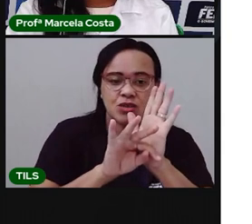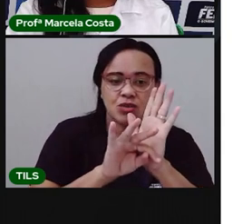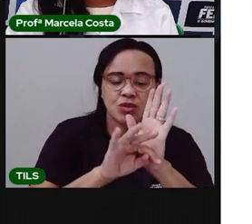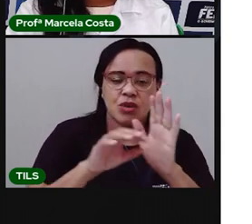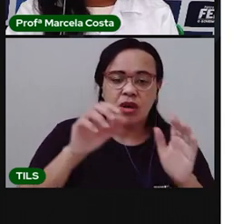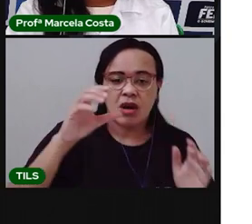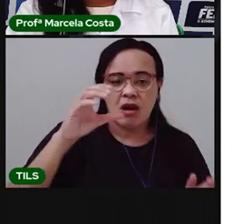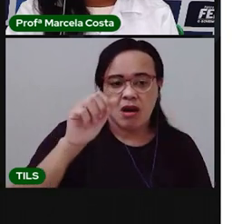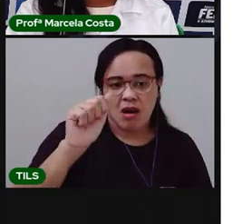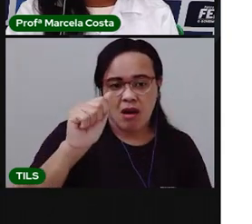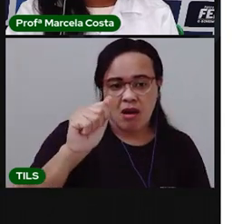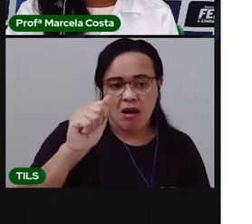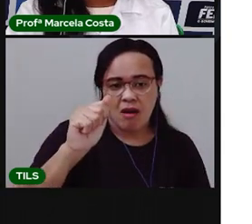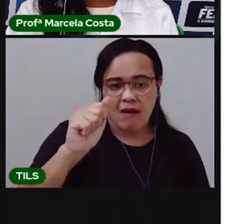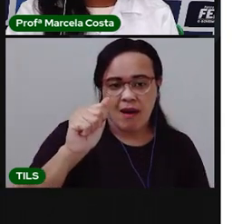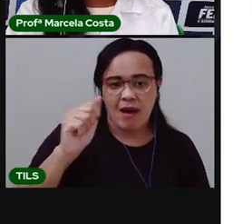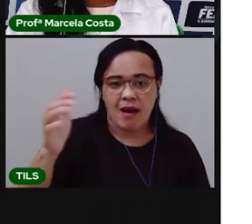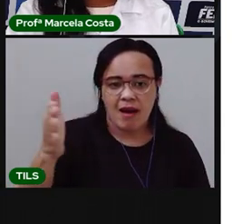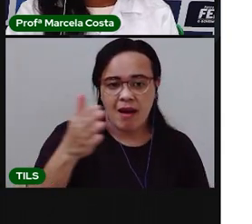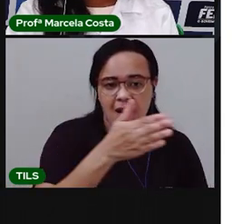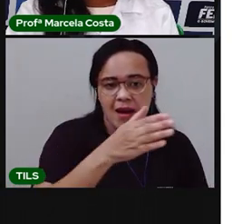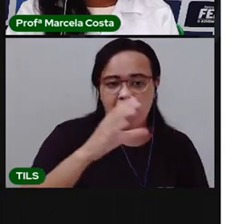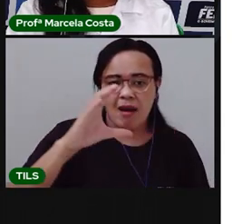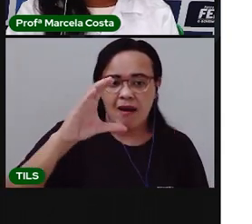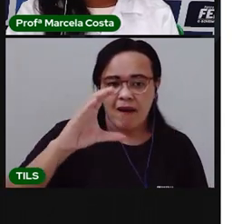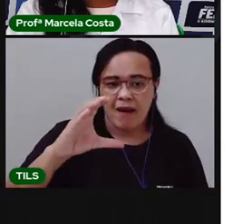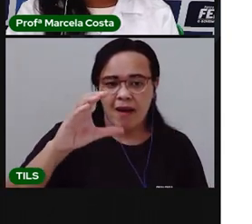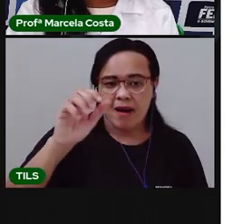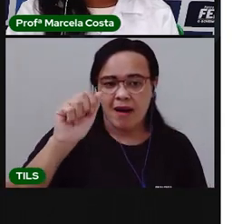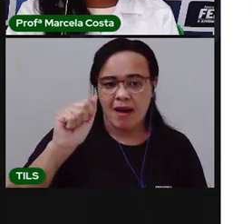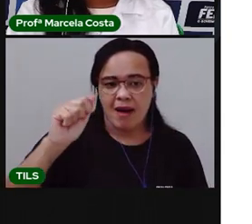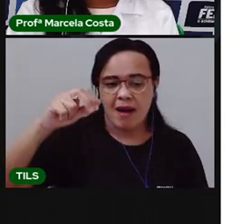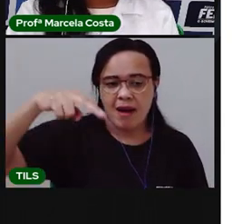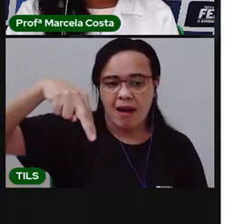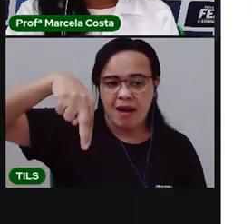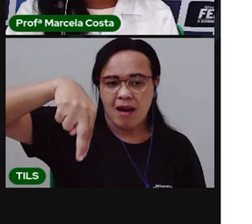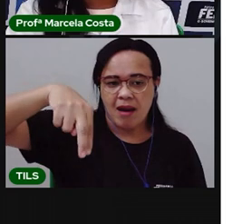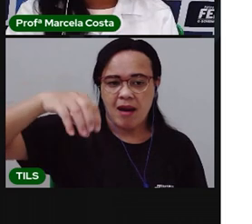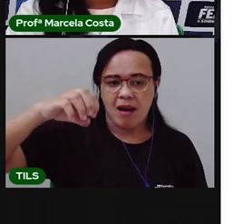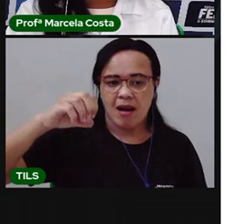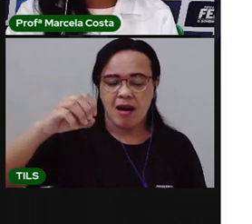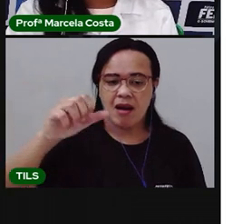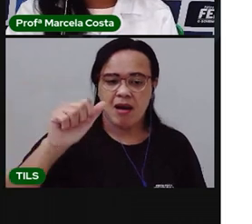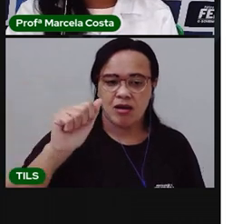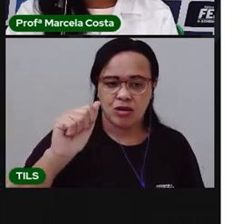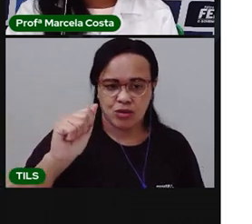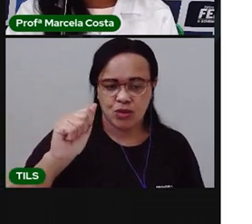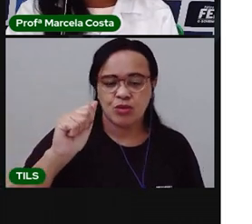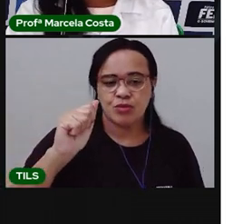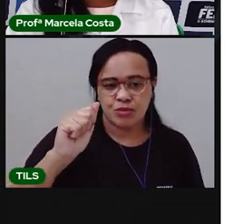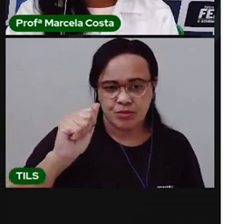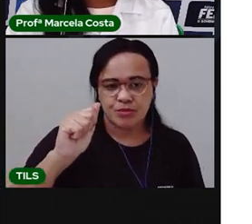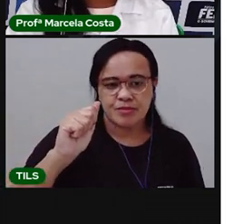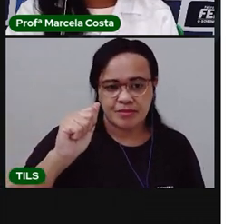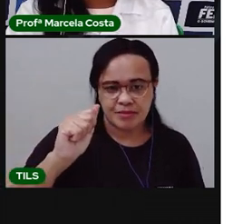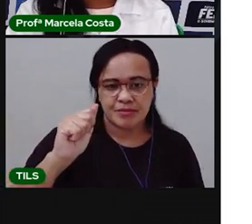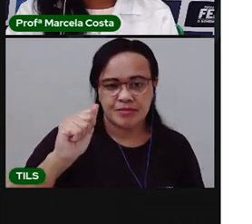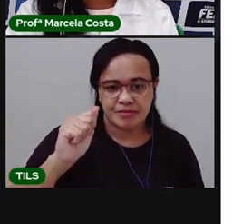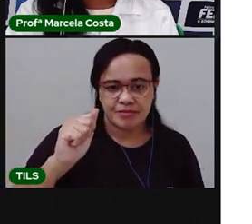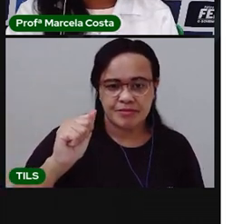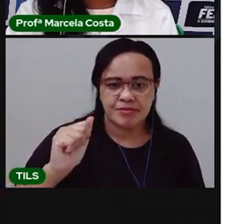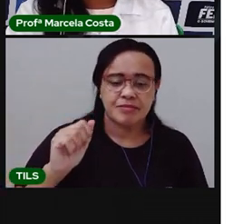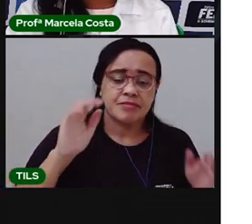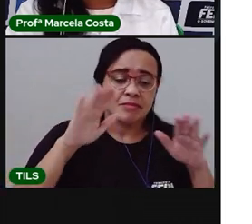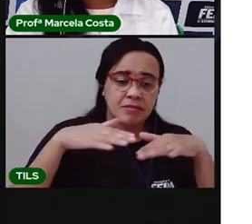A. Ca. Noa. Olha ela aqui logo no início. Então eu vou